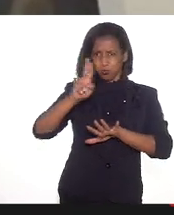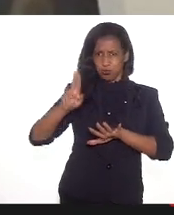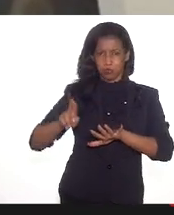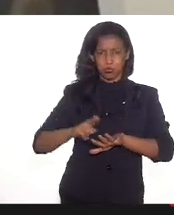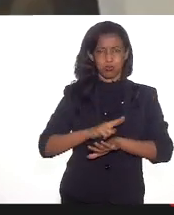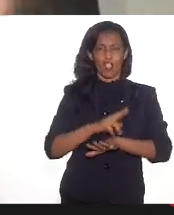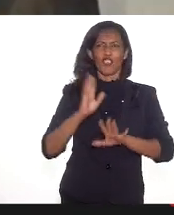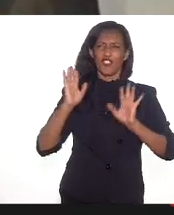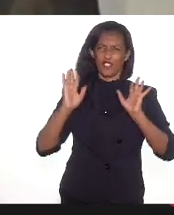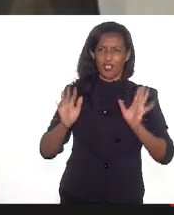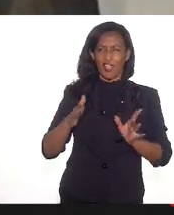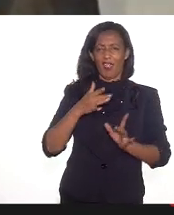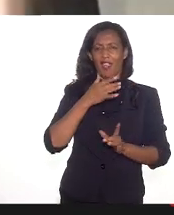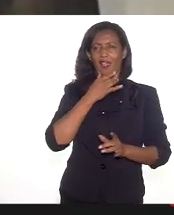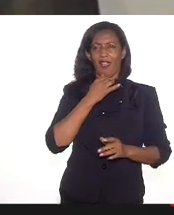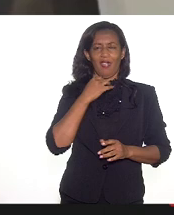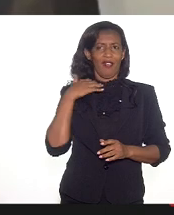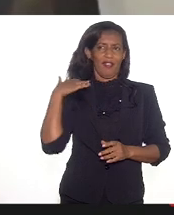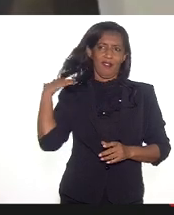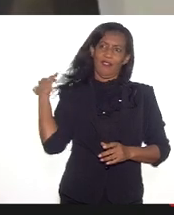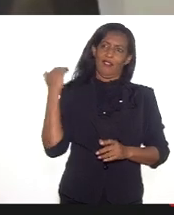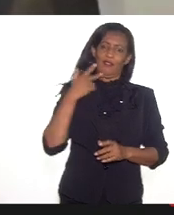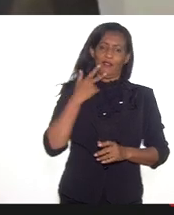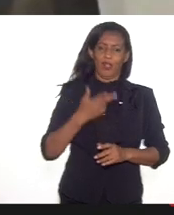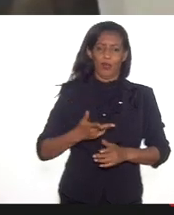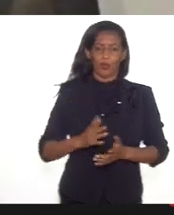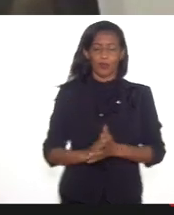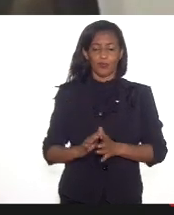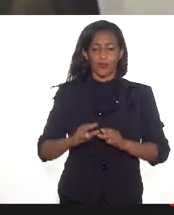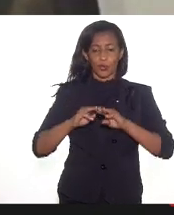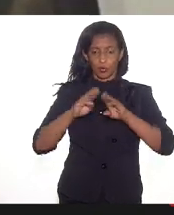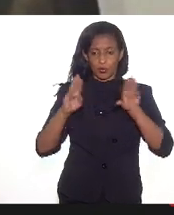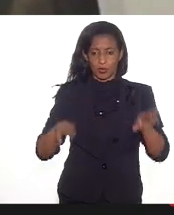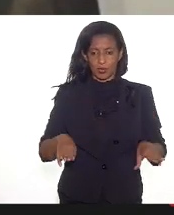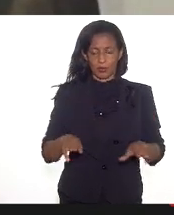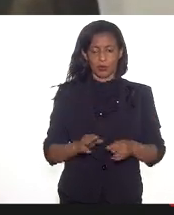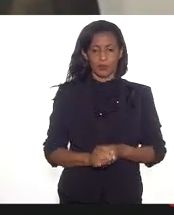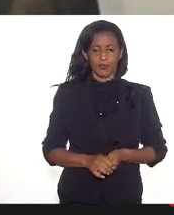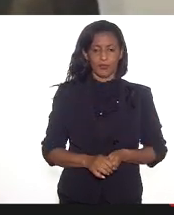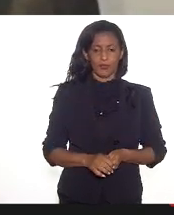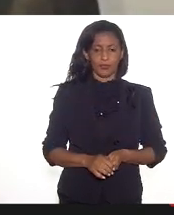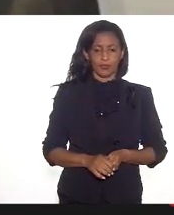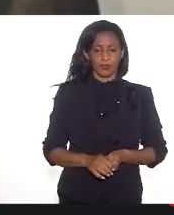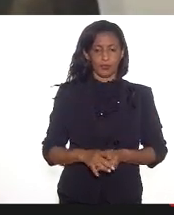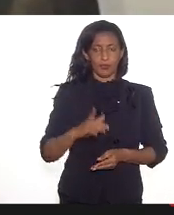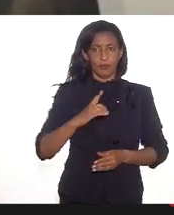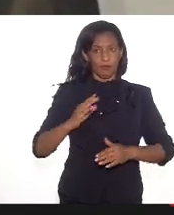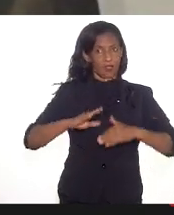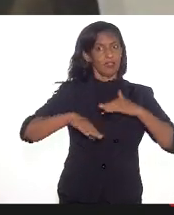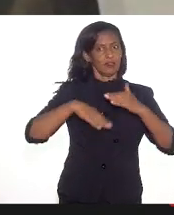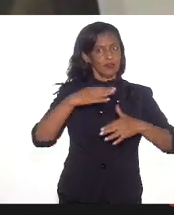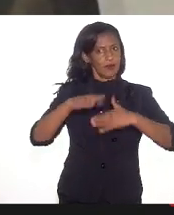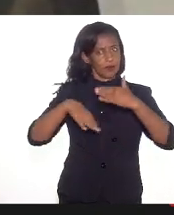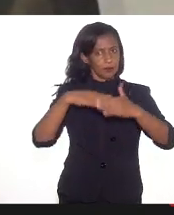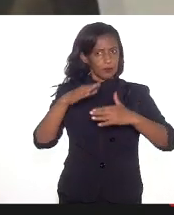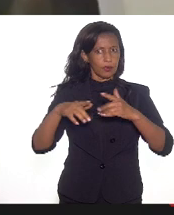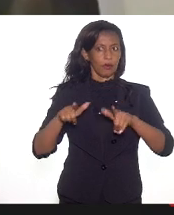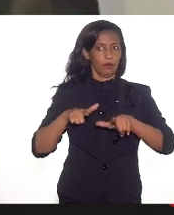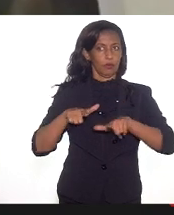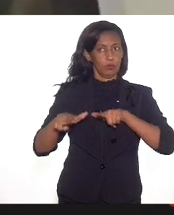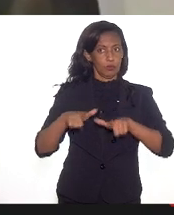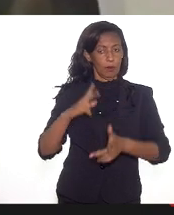por Carlinhos e demais colegas, os museus, eles desenvolvem um trabalho